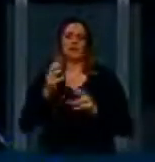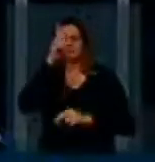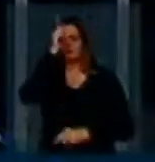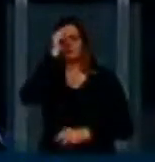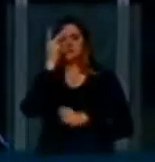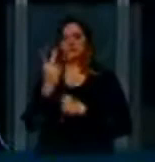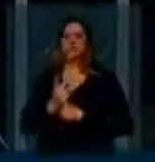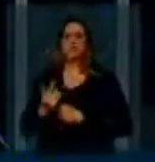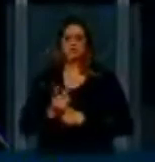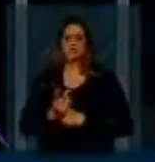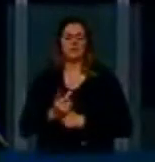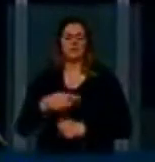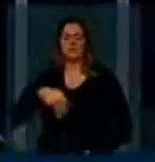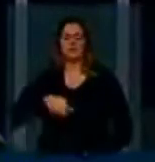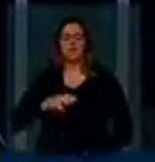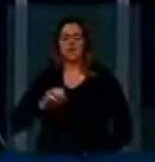já! Muito obrigado!